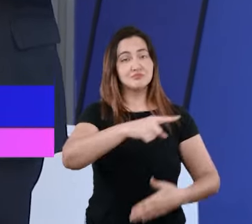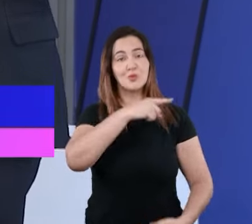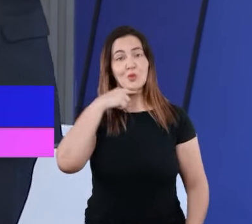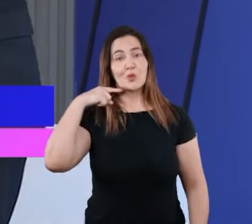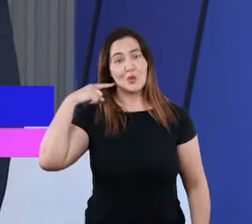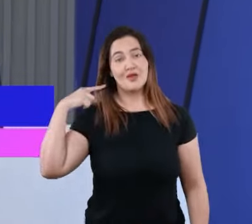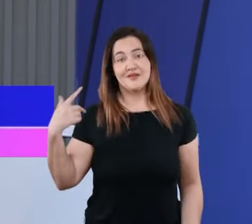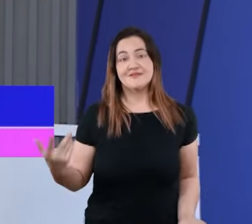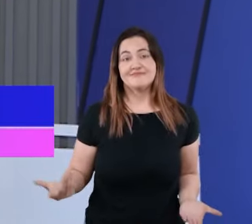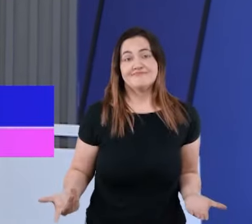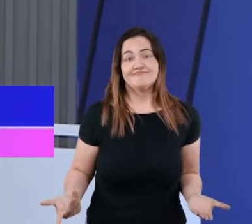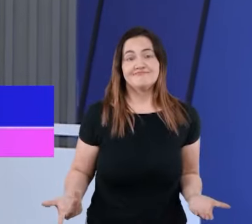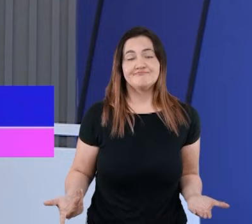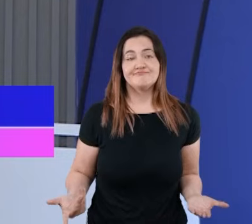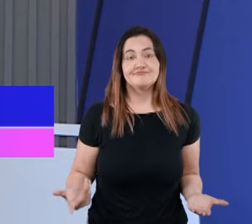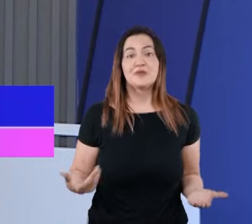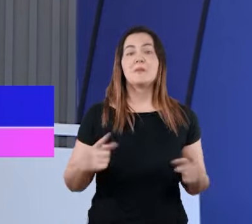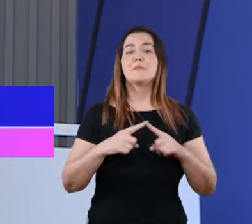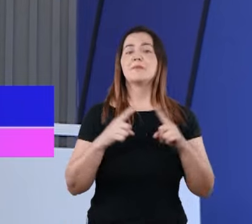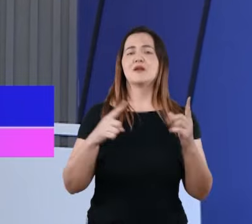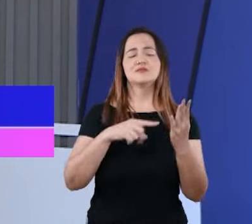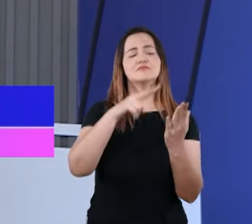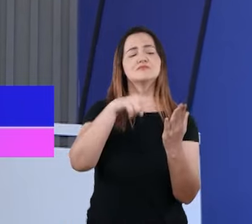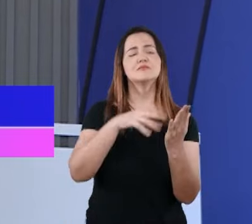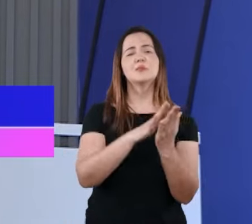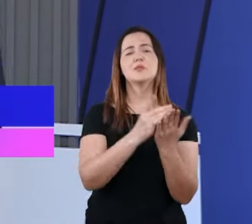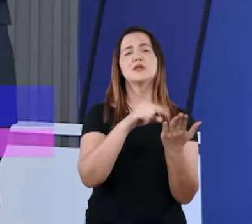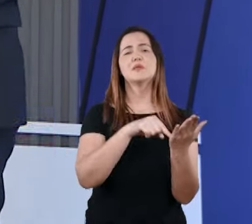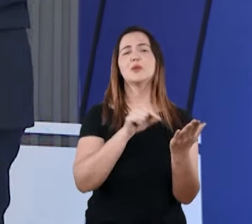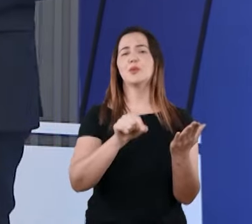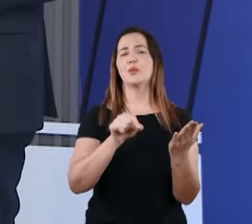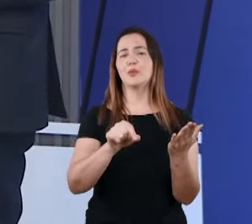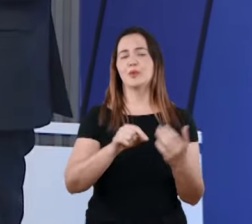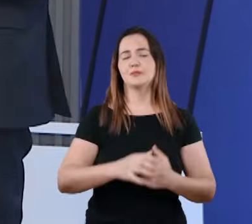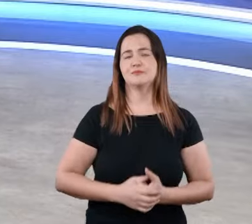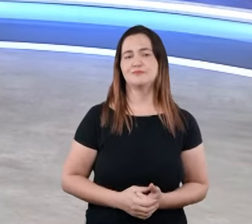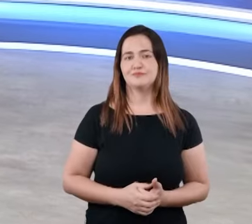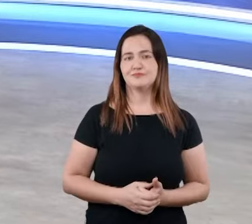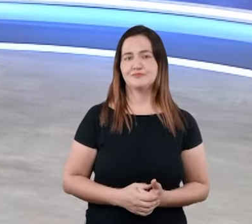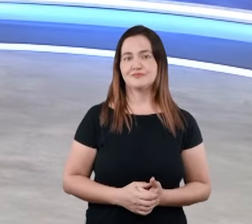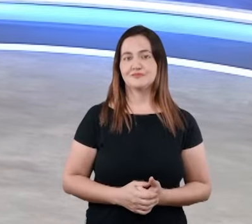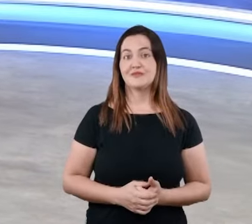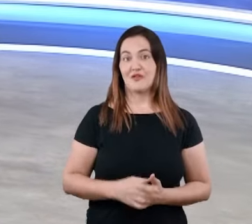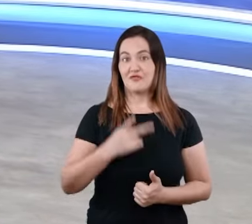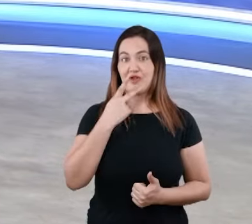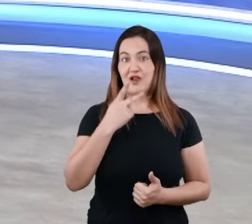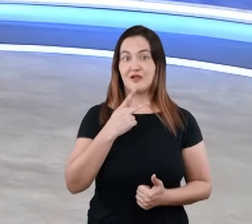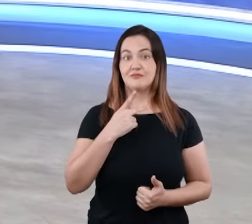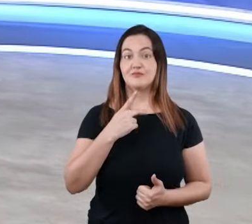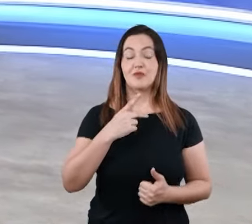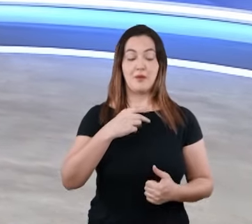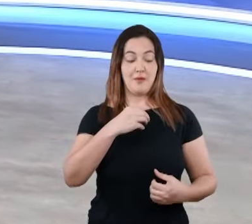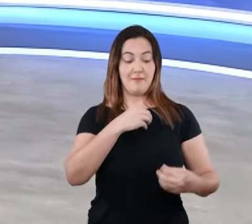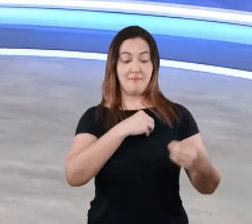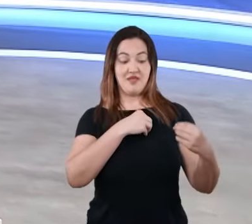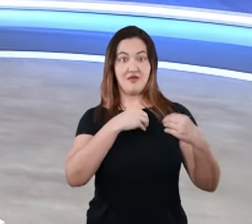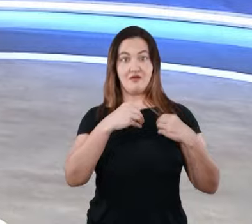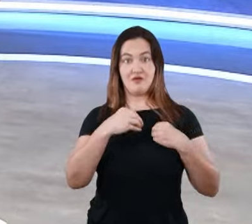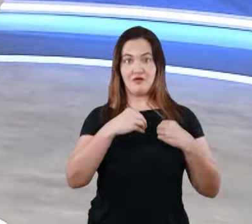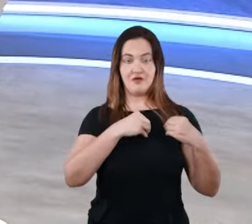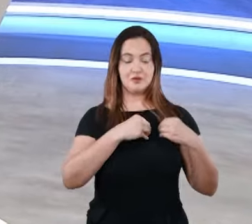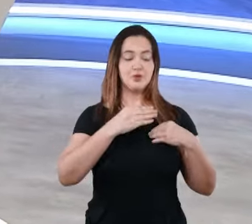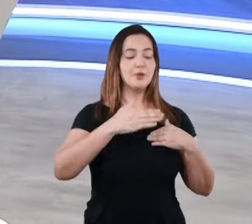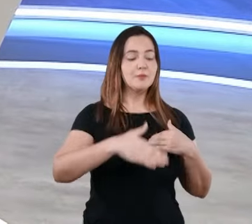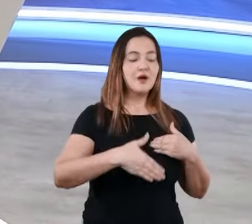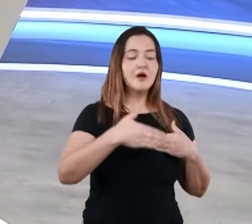precisamos começar a compreender na palavra do Senhor. Mas o texto também diz que, embora exista um